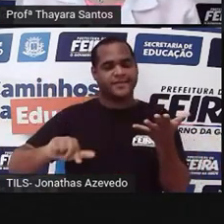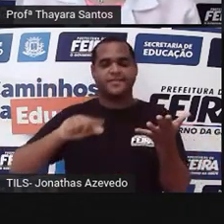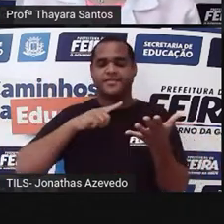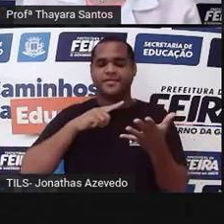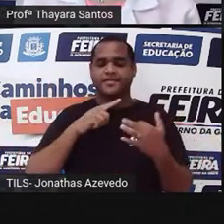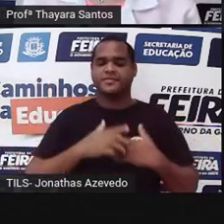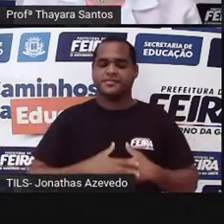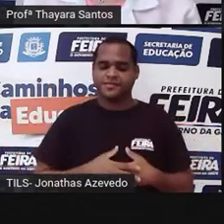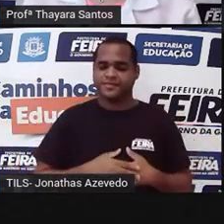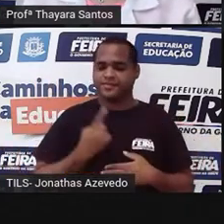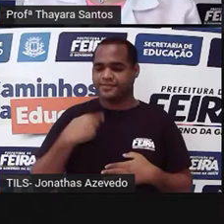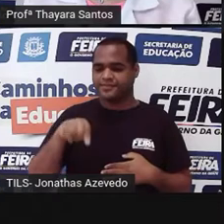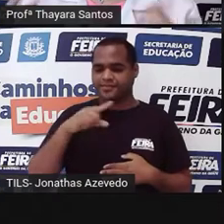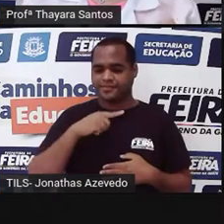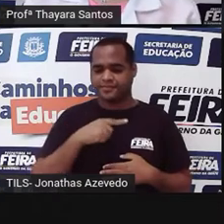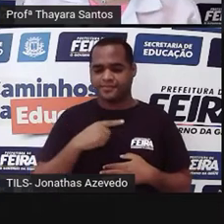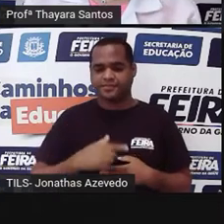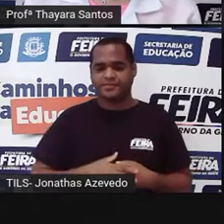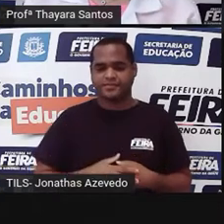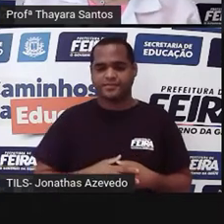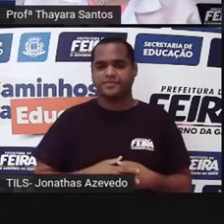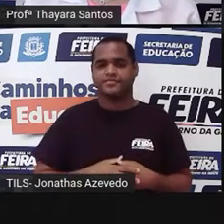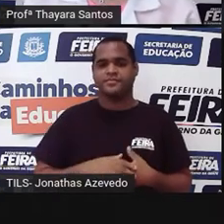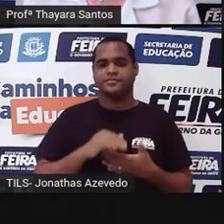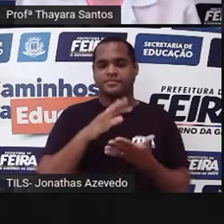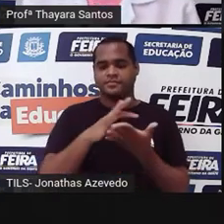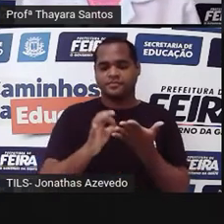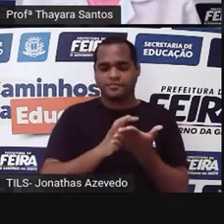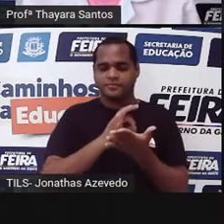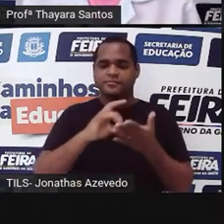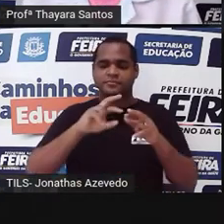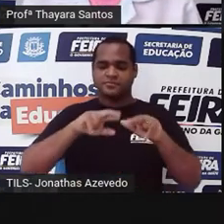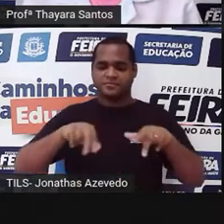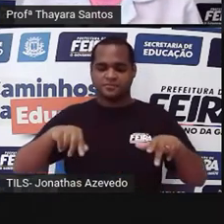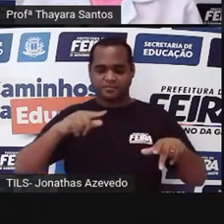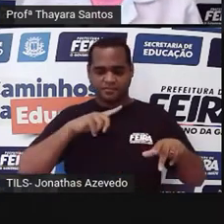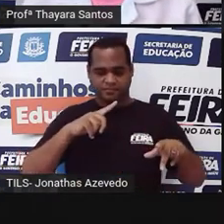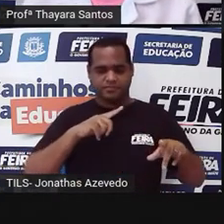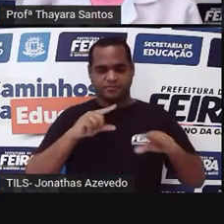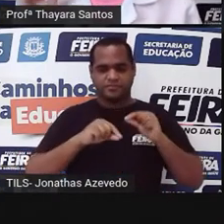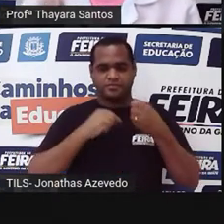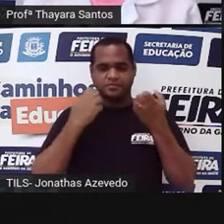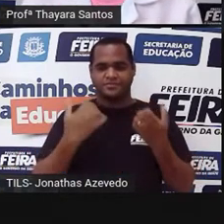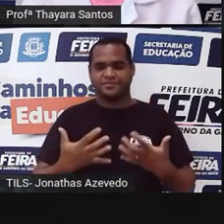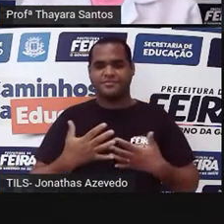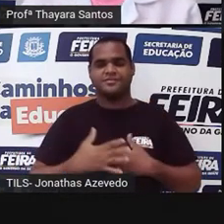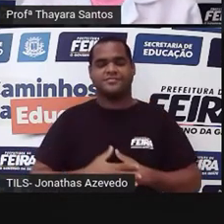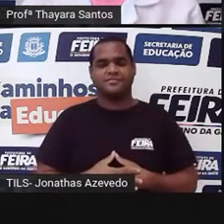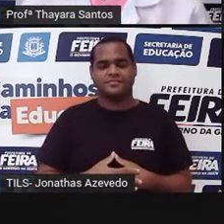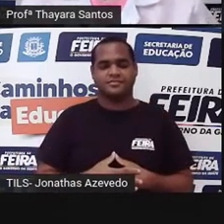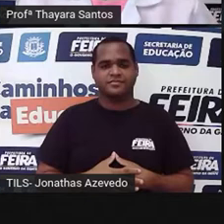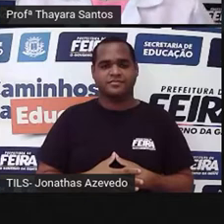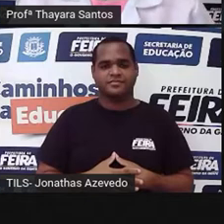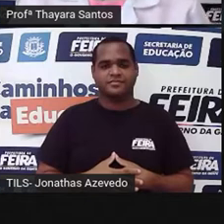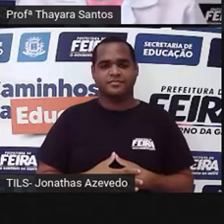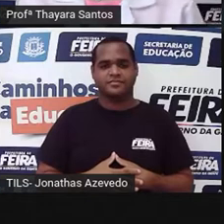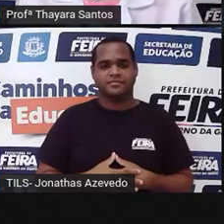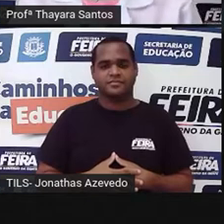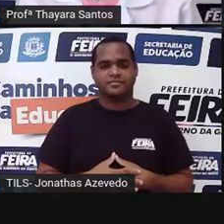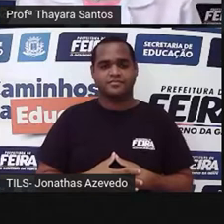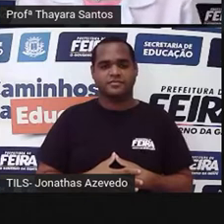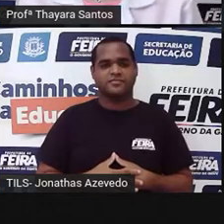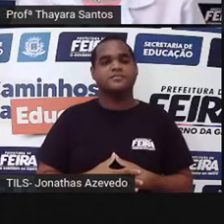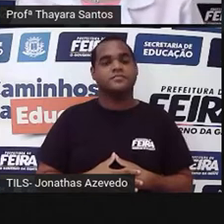Então, por isso que a gente chama elas de pluricelulares, organismos pluricelulares. E por fim, as